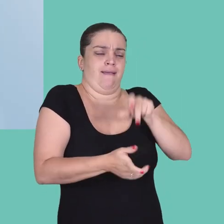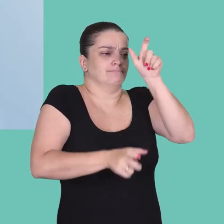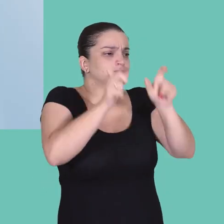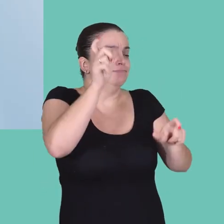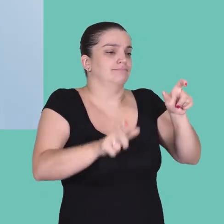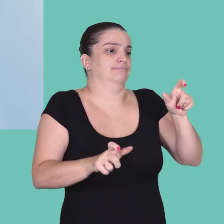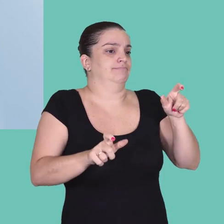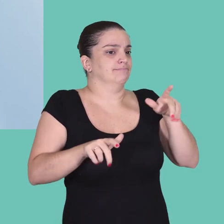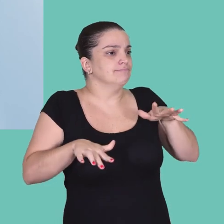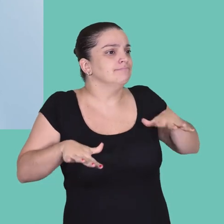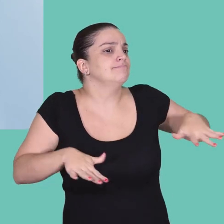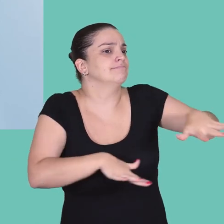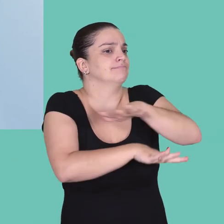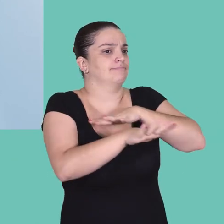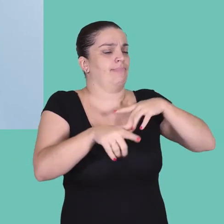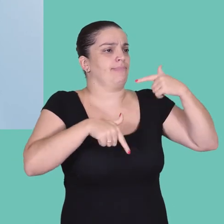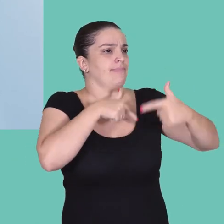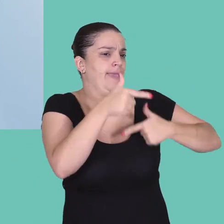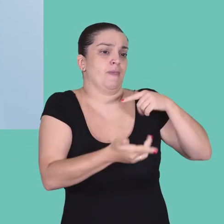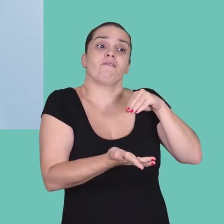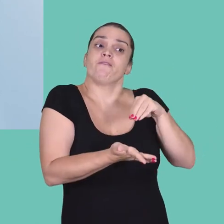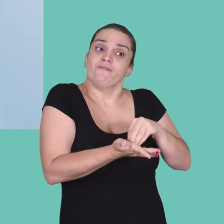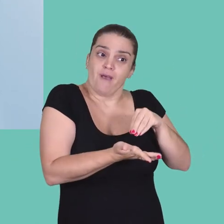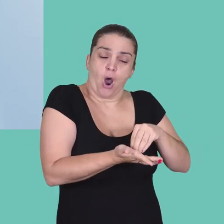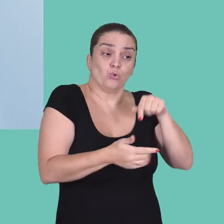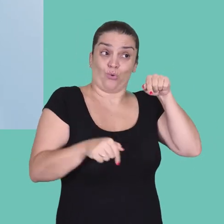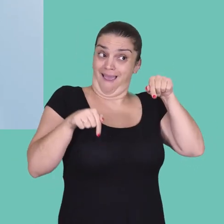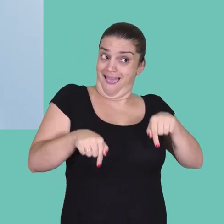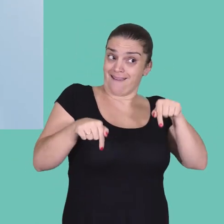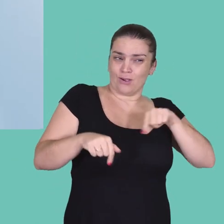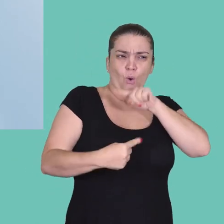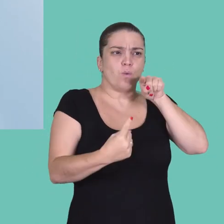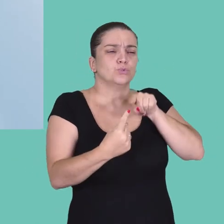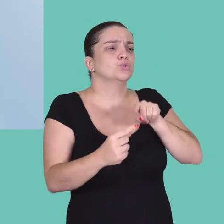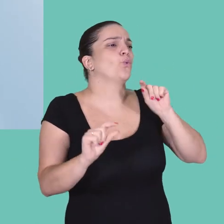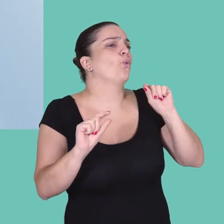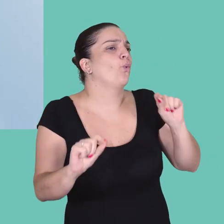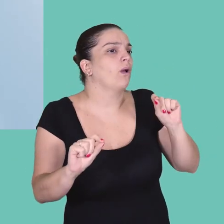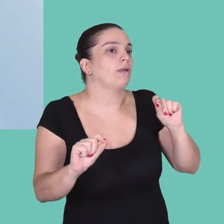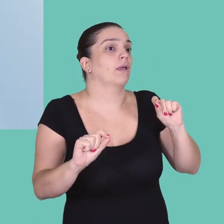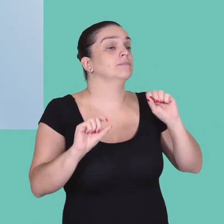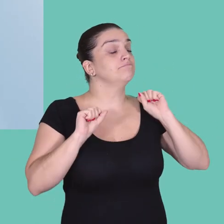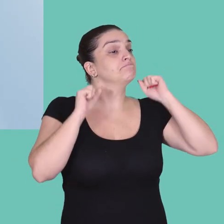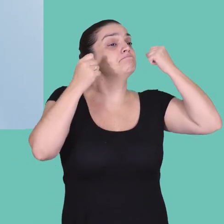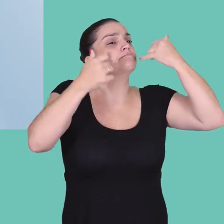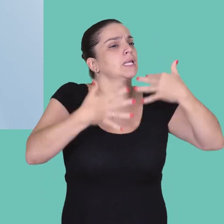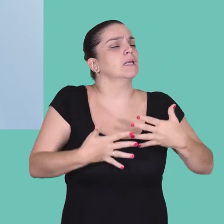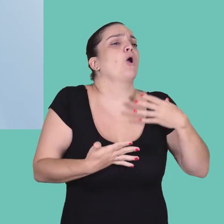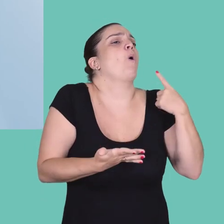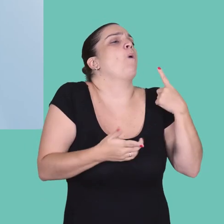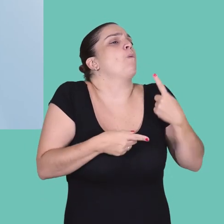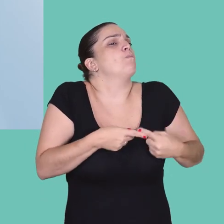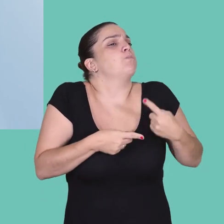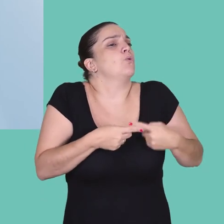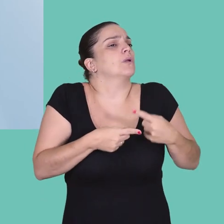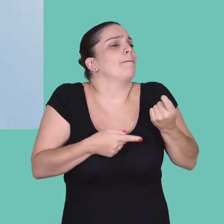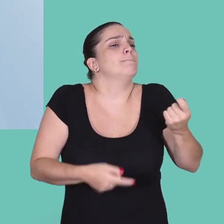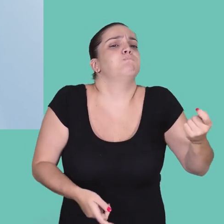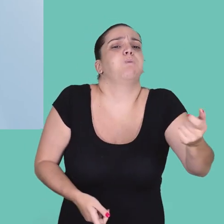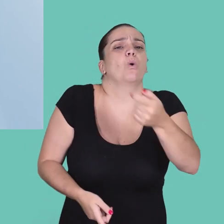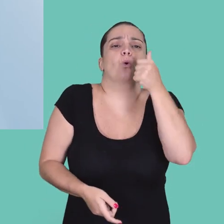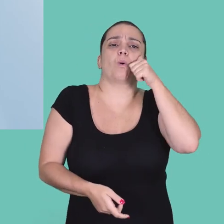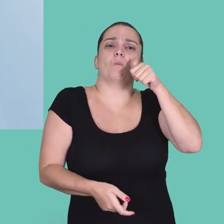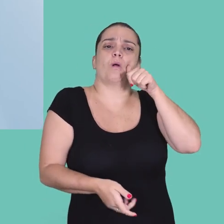Mujeres não têm visão espacial. O que estamos fazendo aqui é explicando